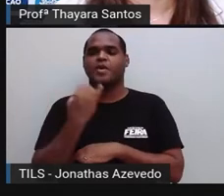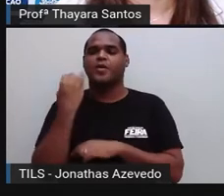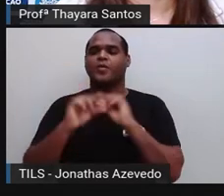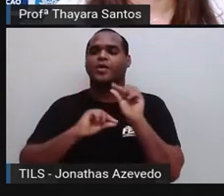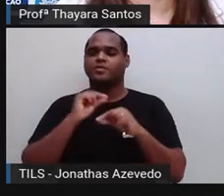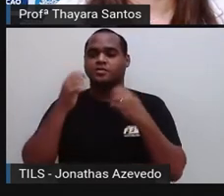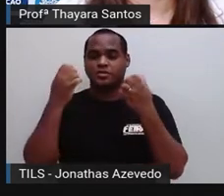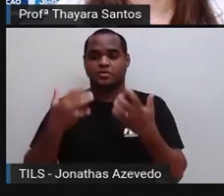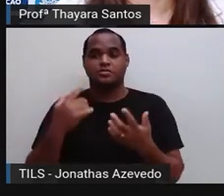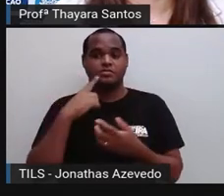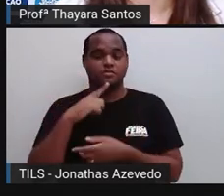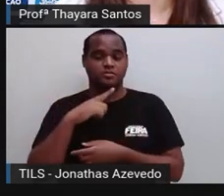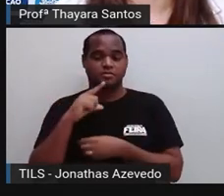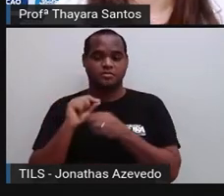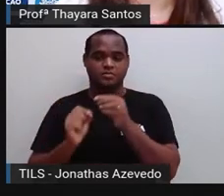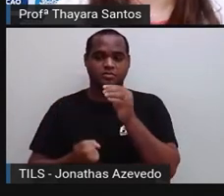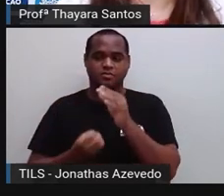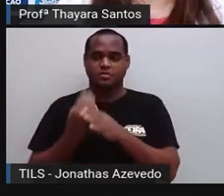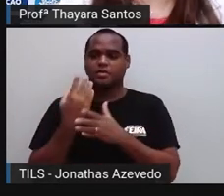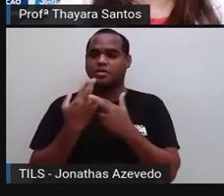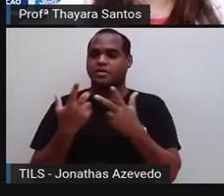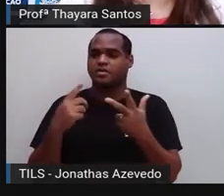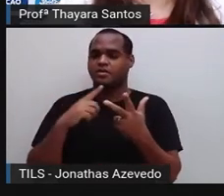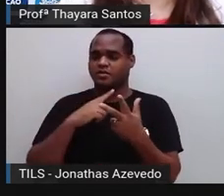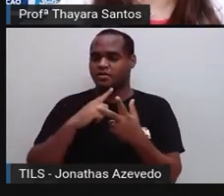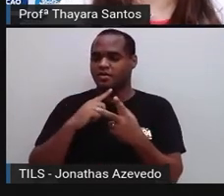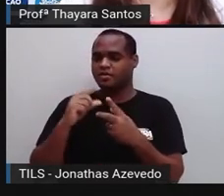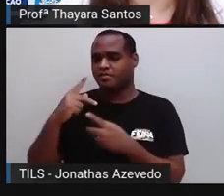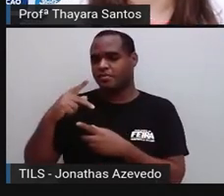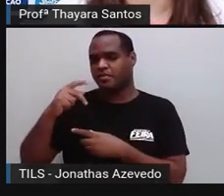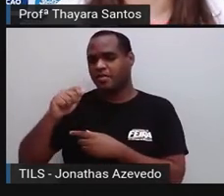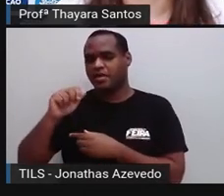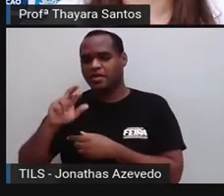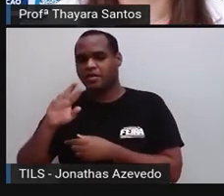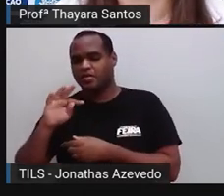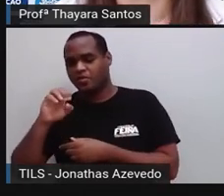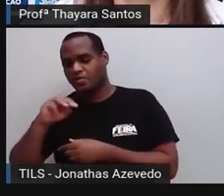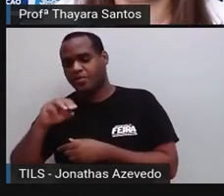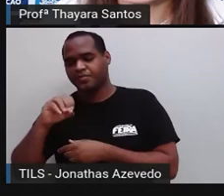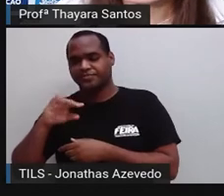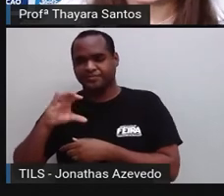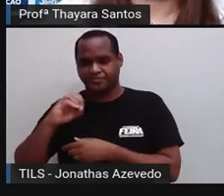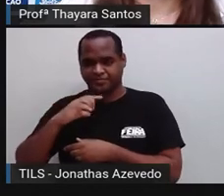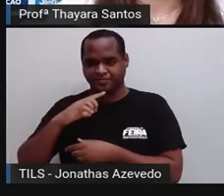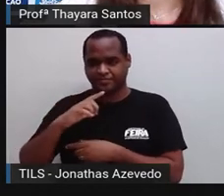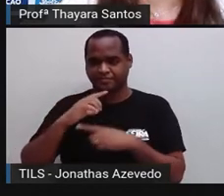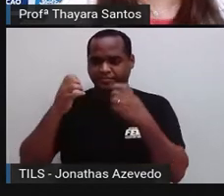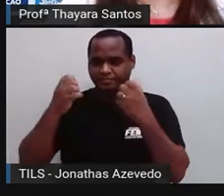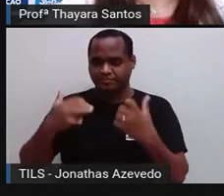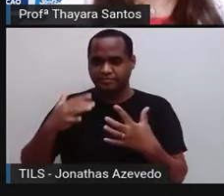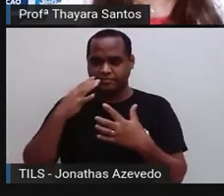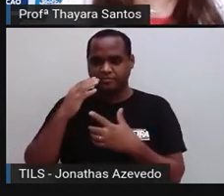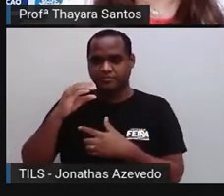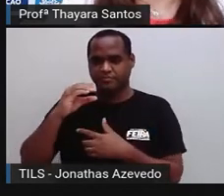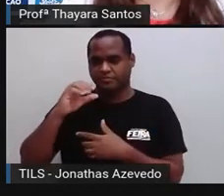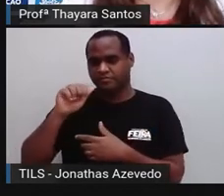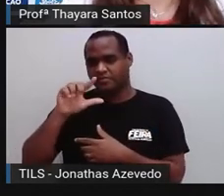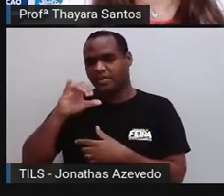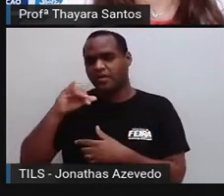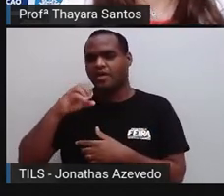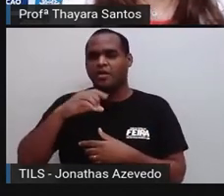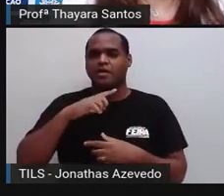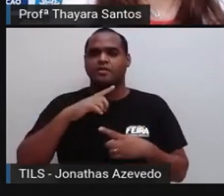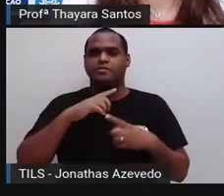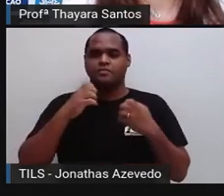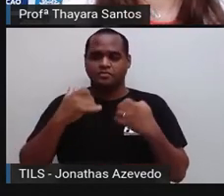é produzir o hormônio que é chamado de paratormônio, que é responsável por regular os níveis de cálcio e de fosfato no nosso